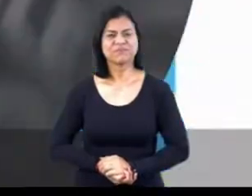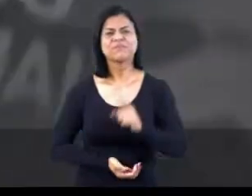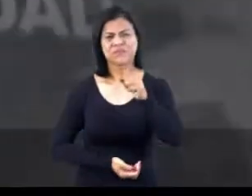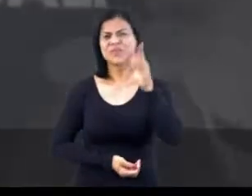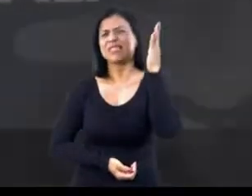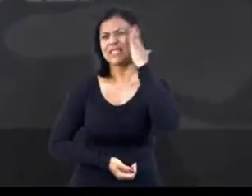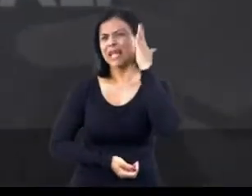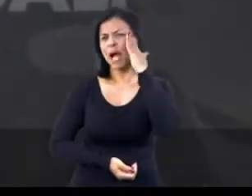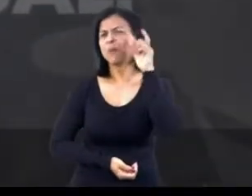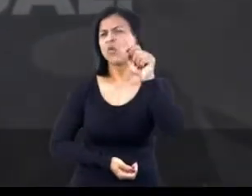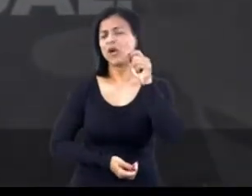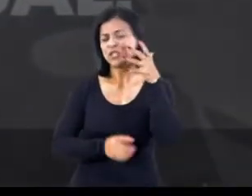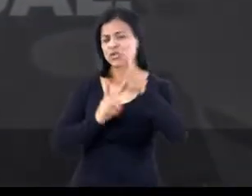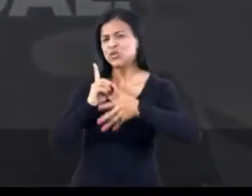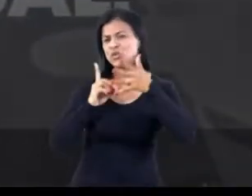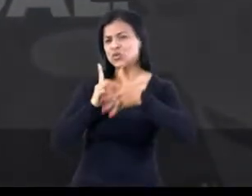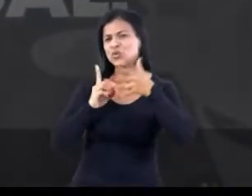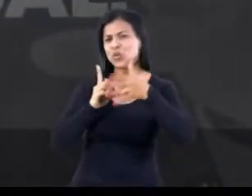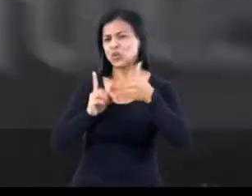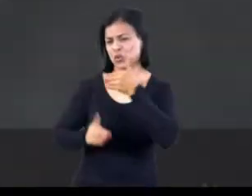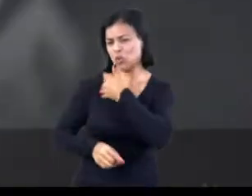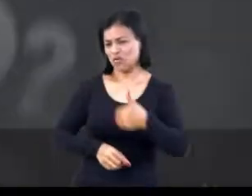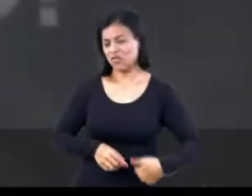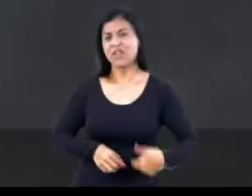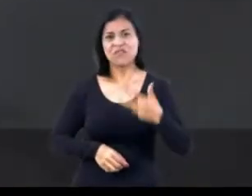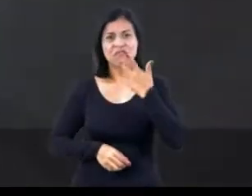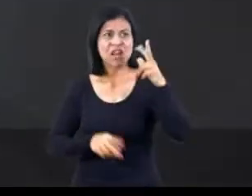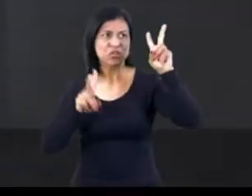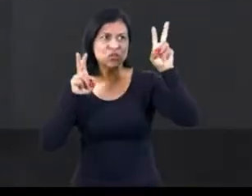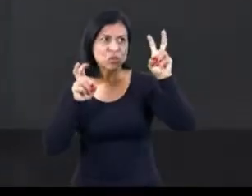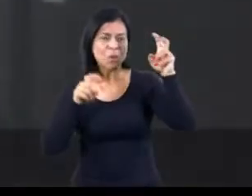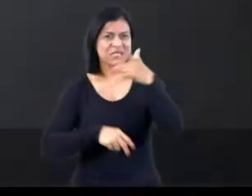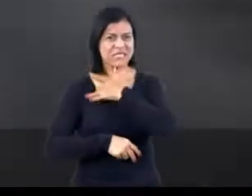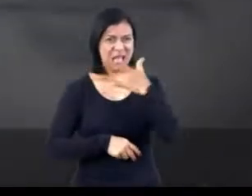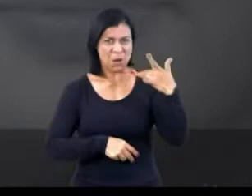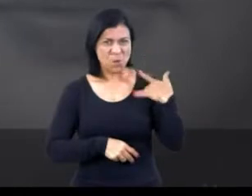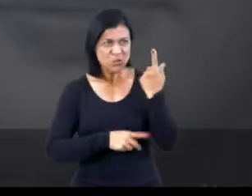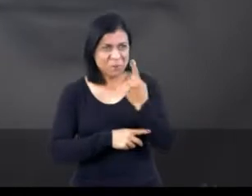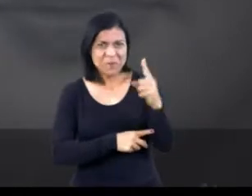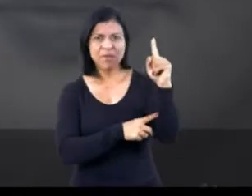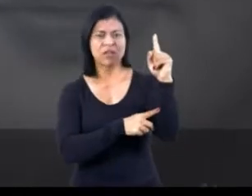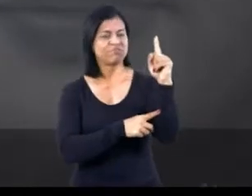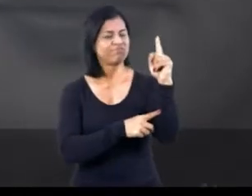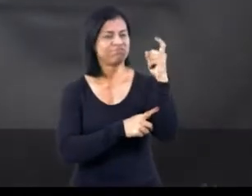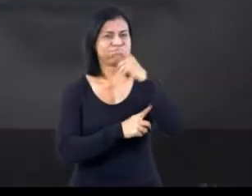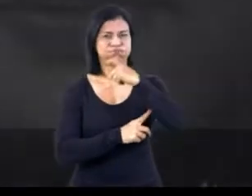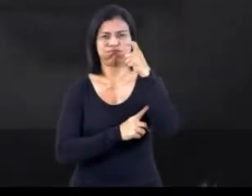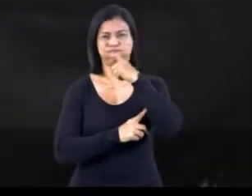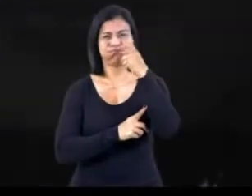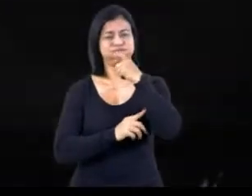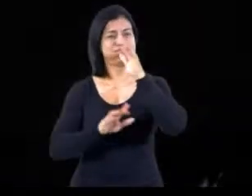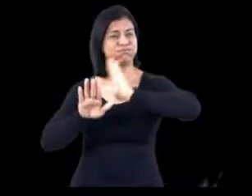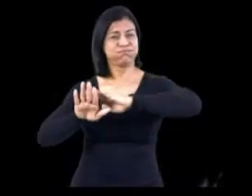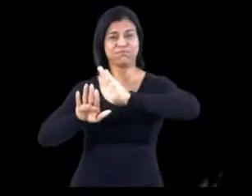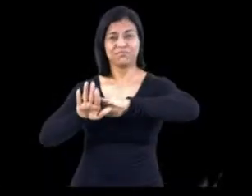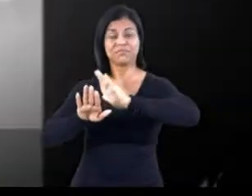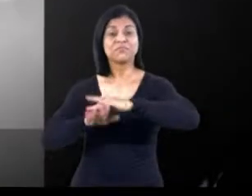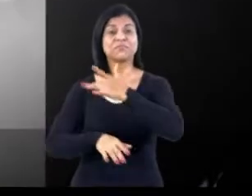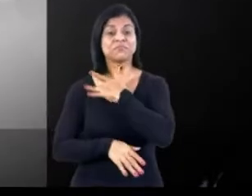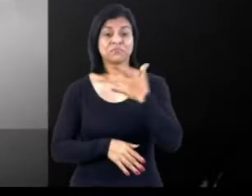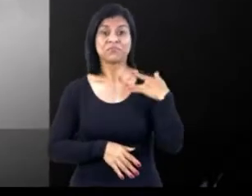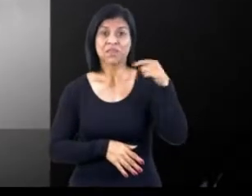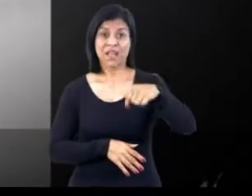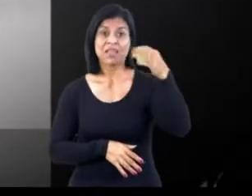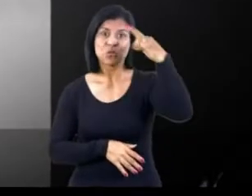Sabe aquele discurso do governo atual? Saúde primeiro? Ele não existe. A